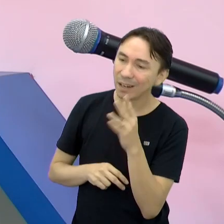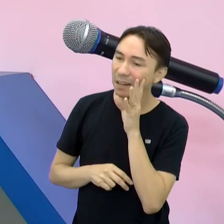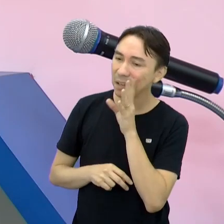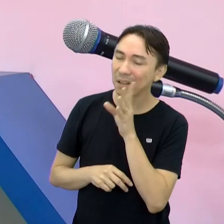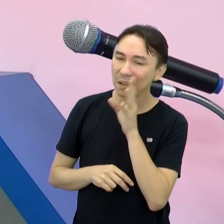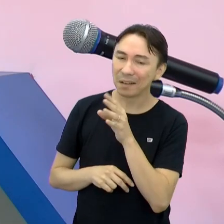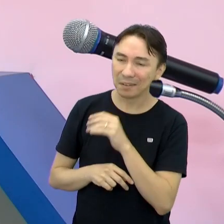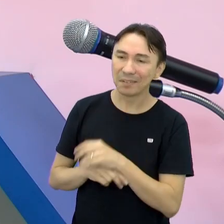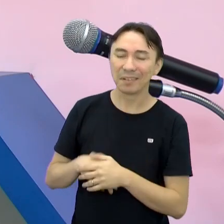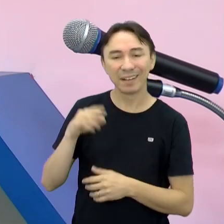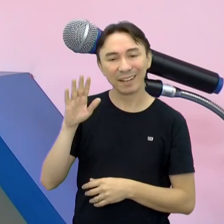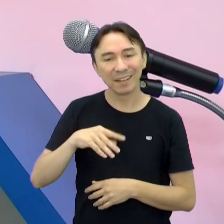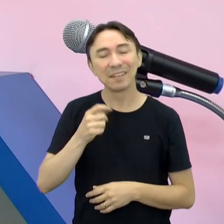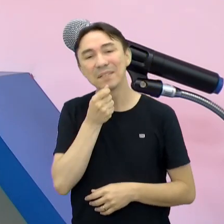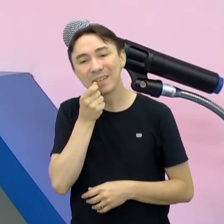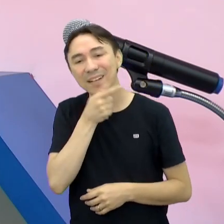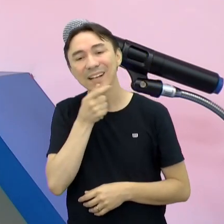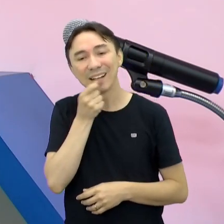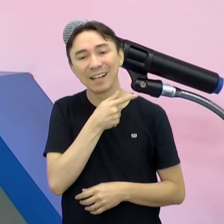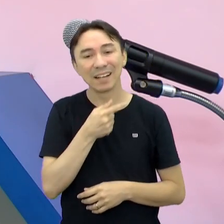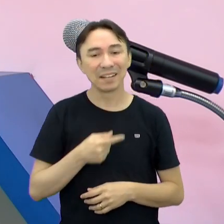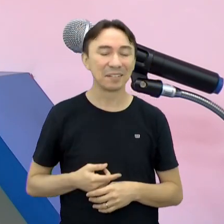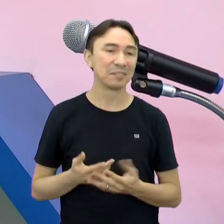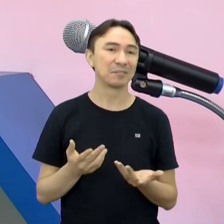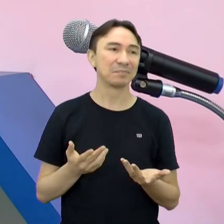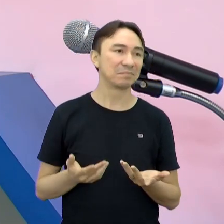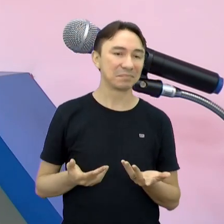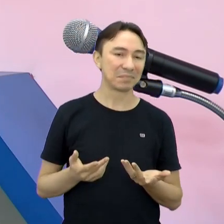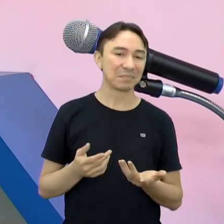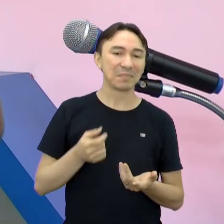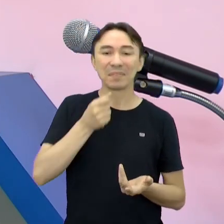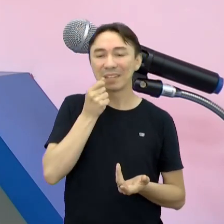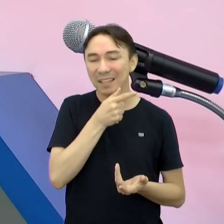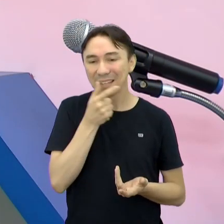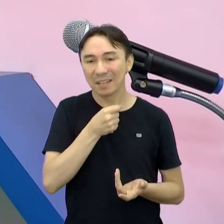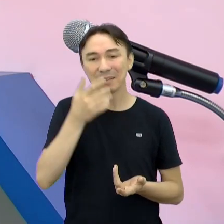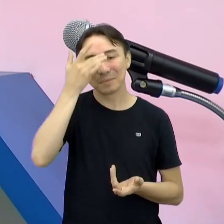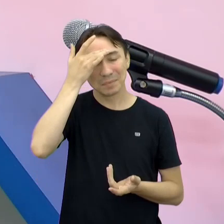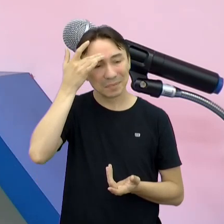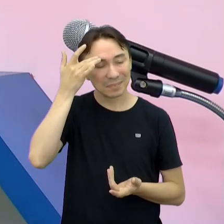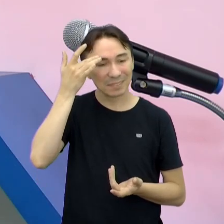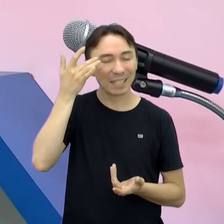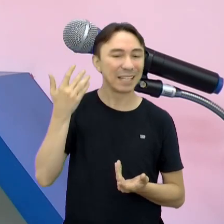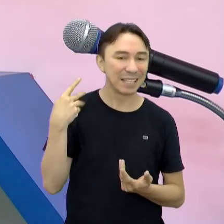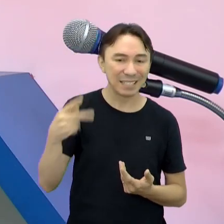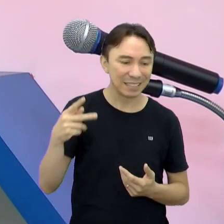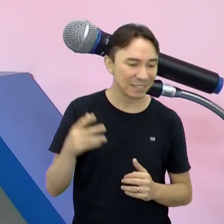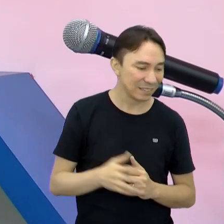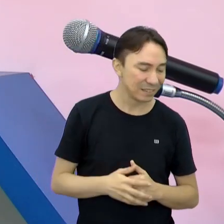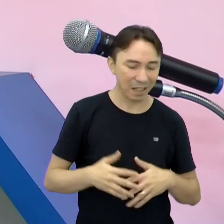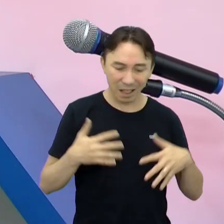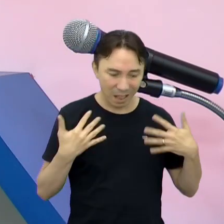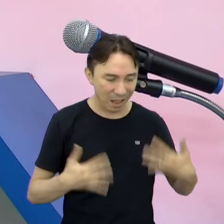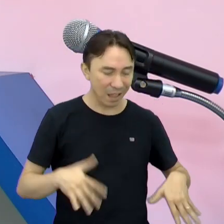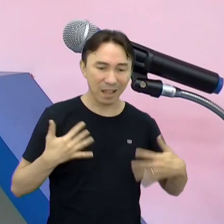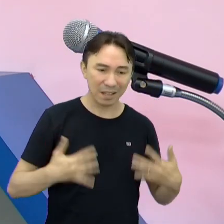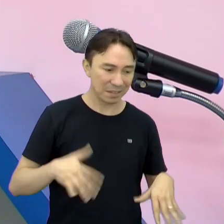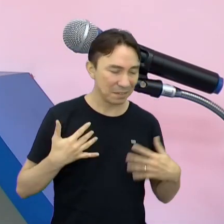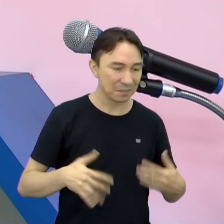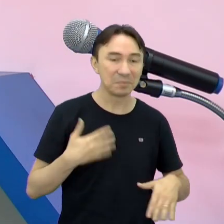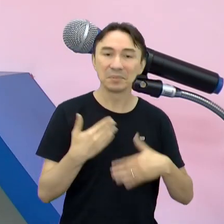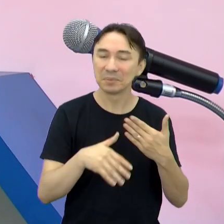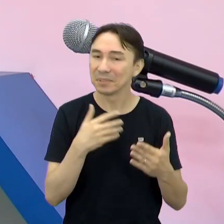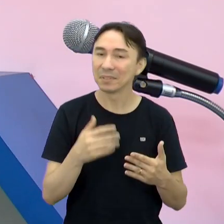história cômica De uma situação De quem meio que Estava meio perdido Numa situação Que não tinha nada a ver E conseguiu se divertir